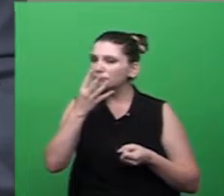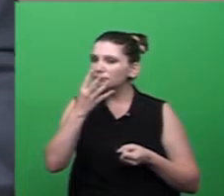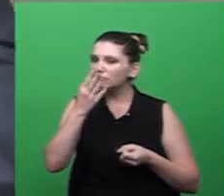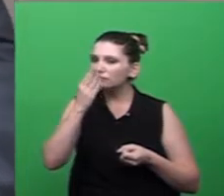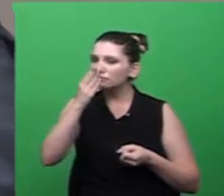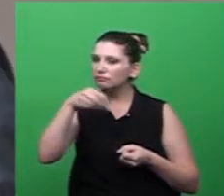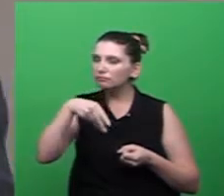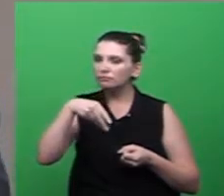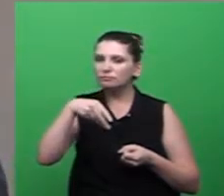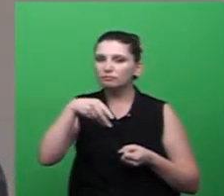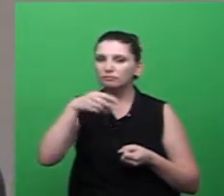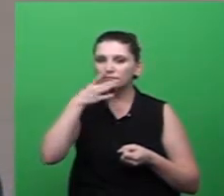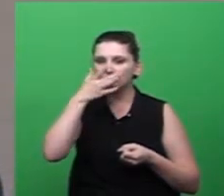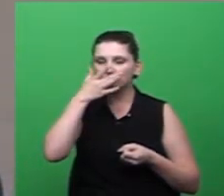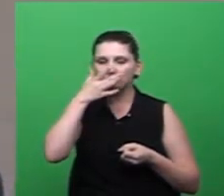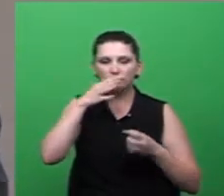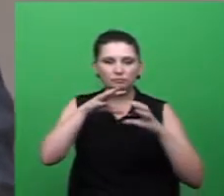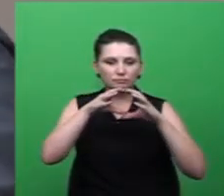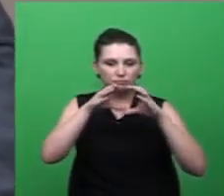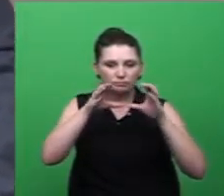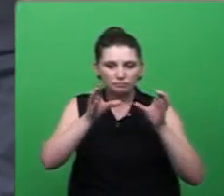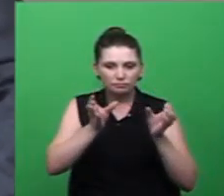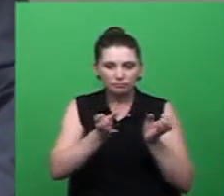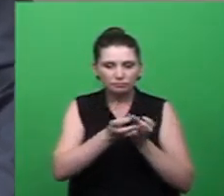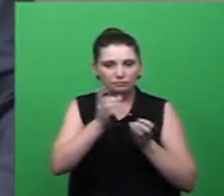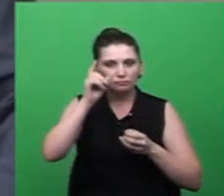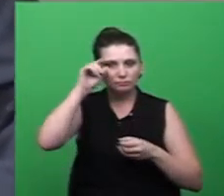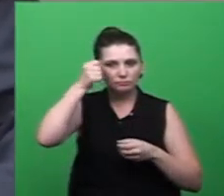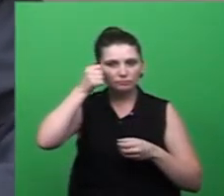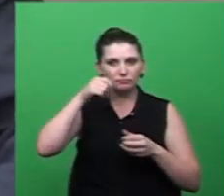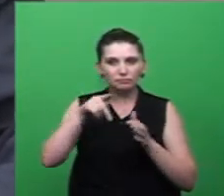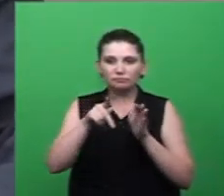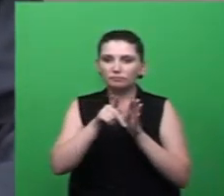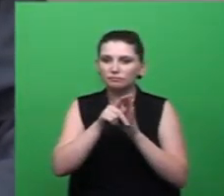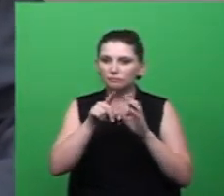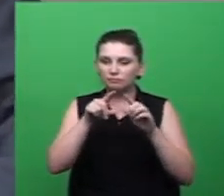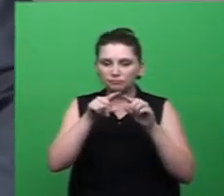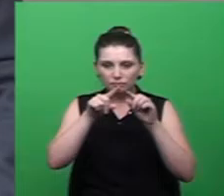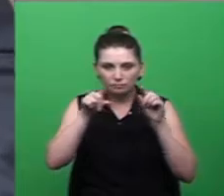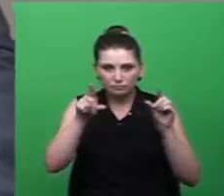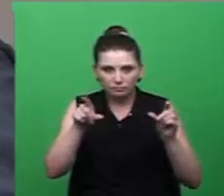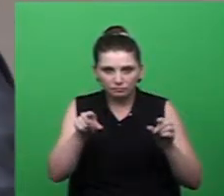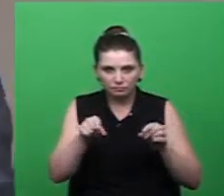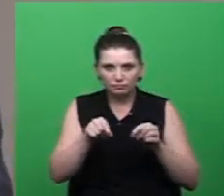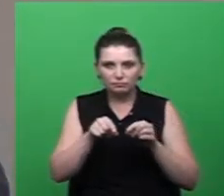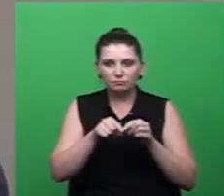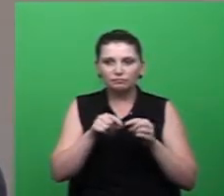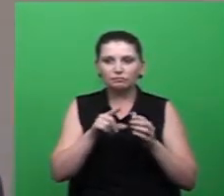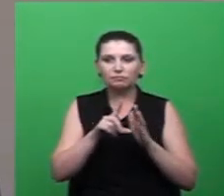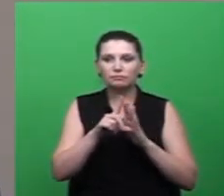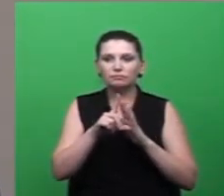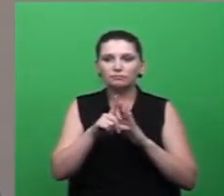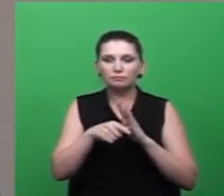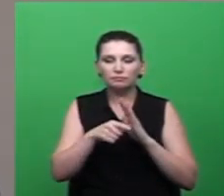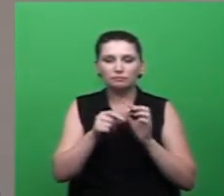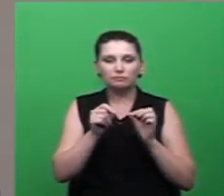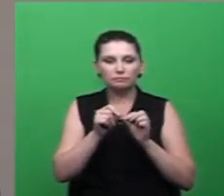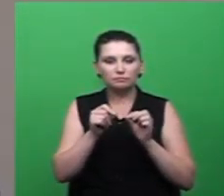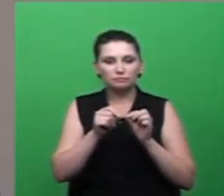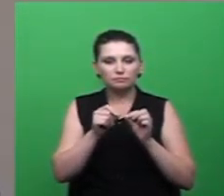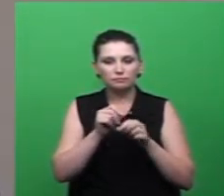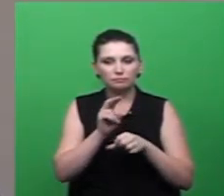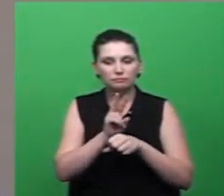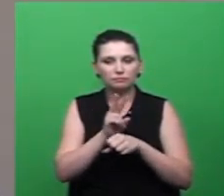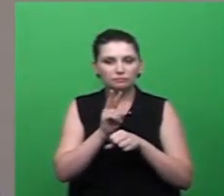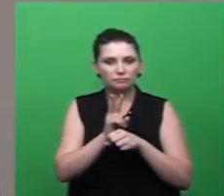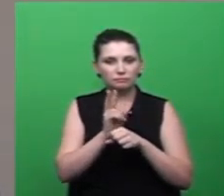antiga CC. Enfim, esses próprios pneus serviam depois para fazer as armadilhas da vigilância